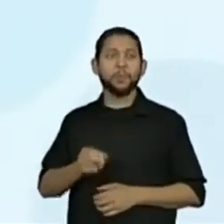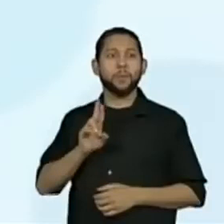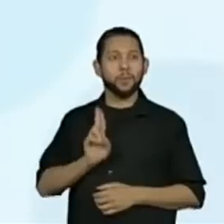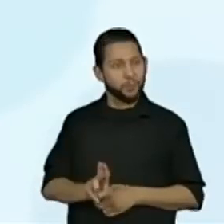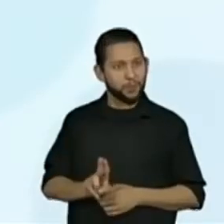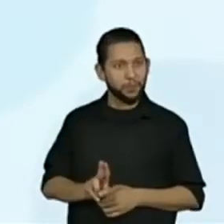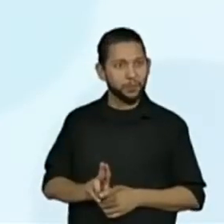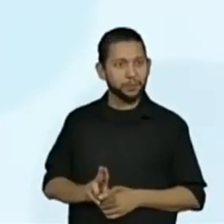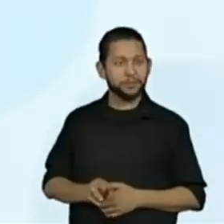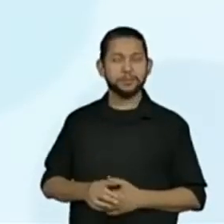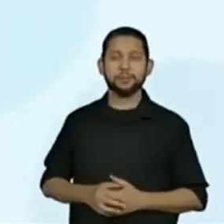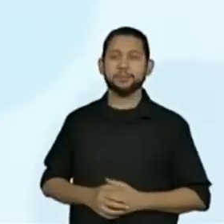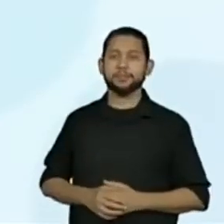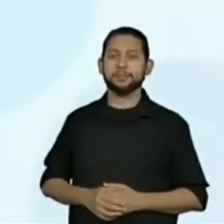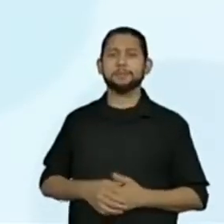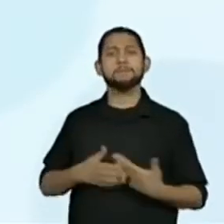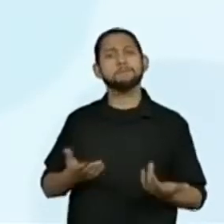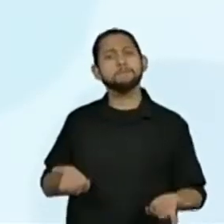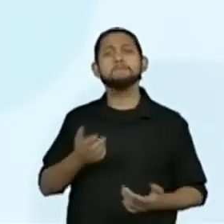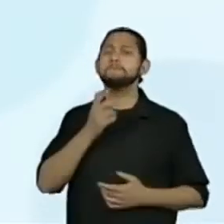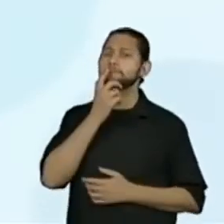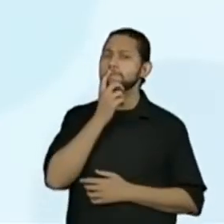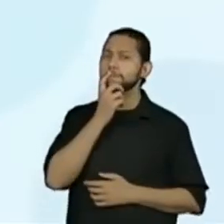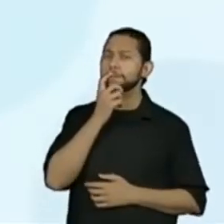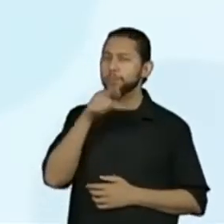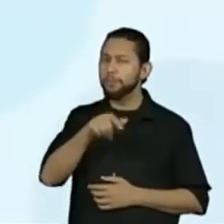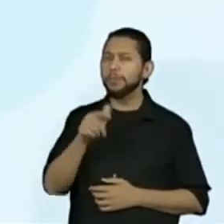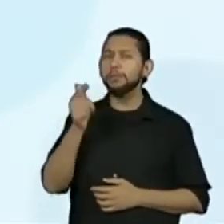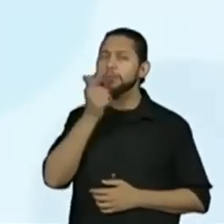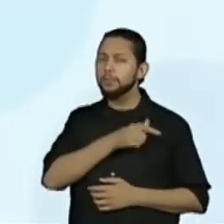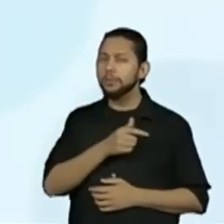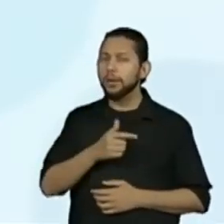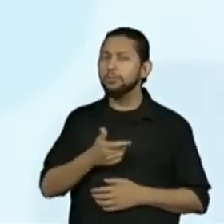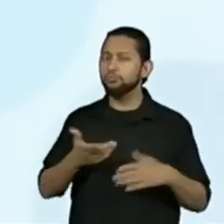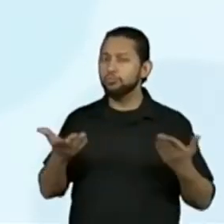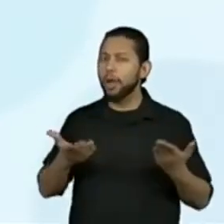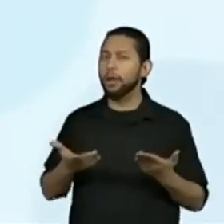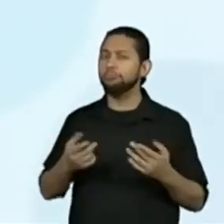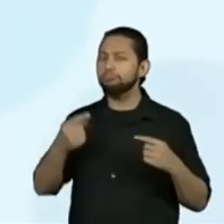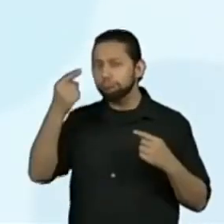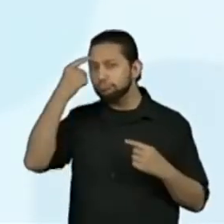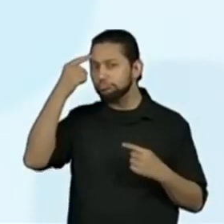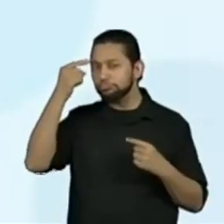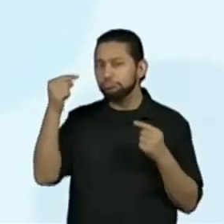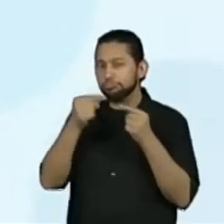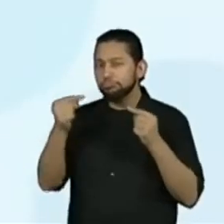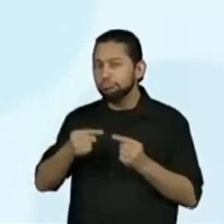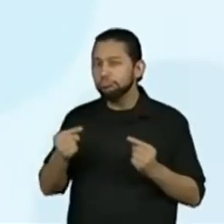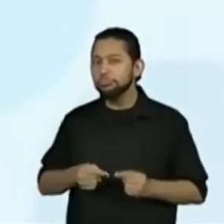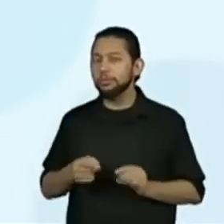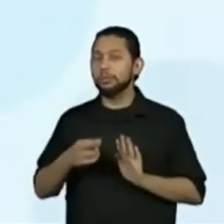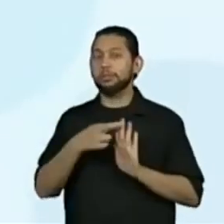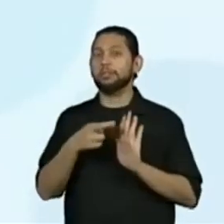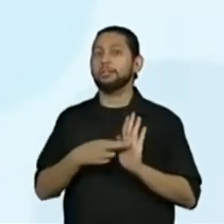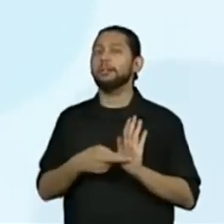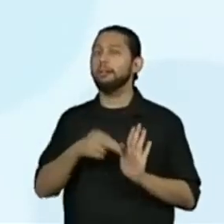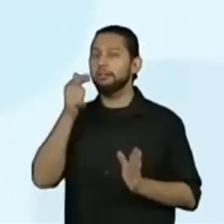verbo e termina em U. Então, acho que já dá para fazer uma relação, uma regrinha aí, hein?